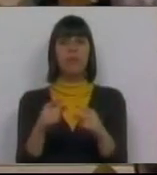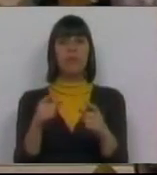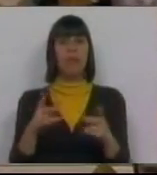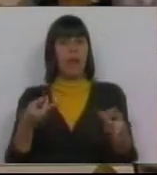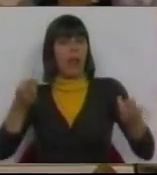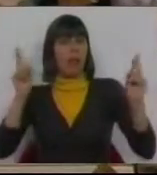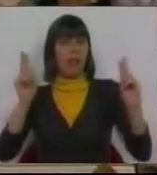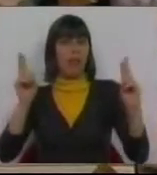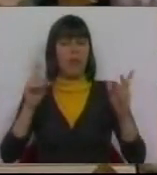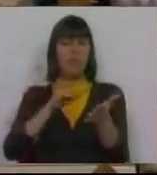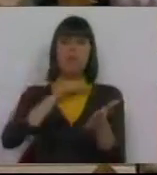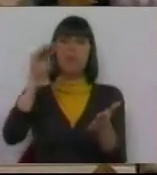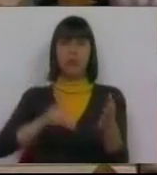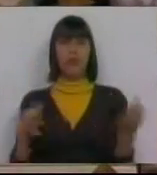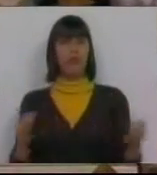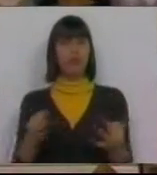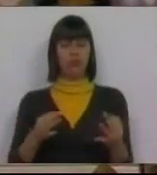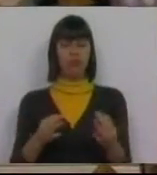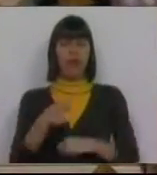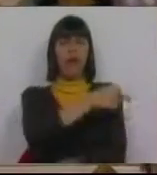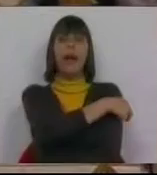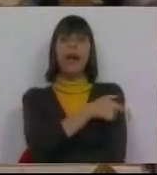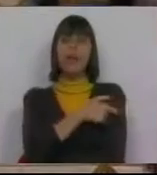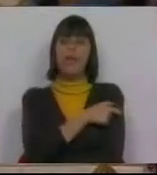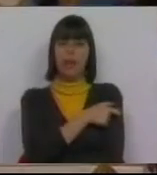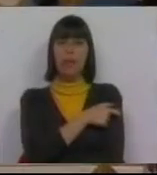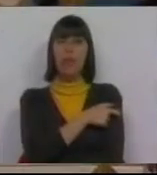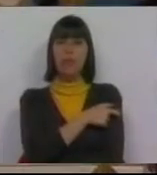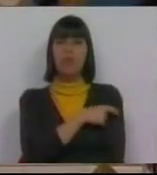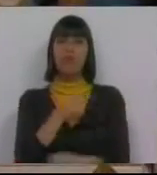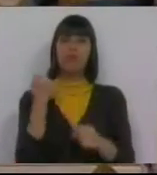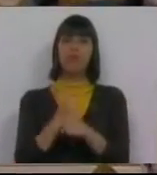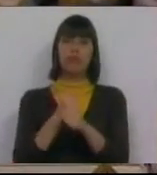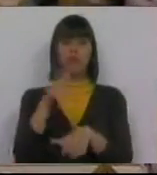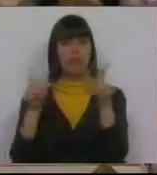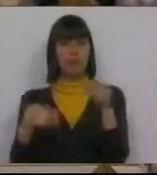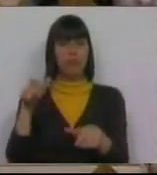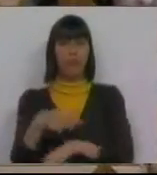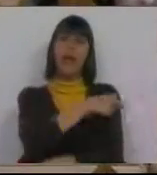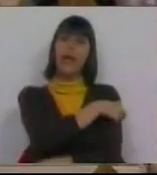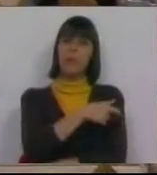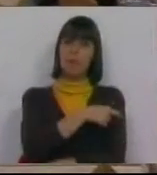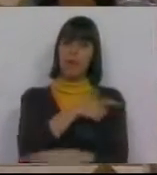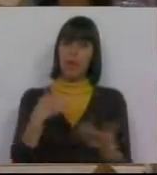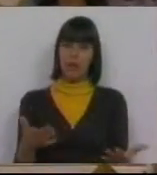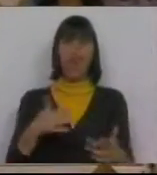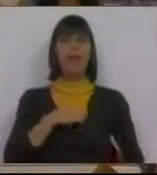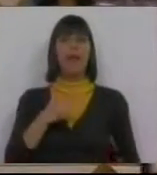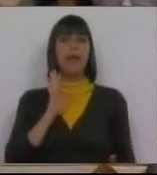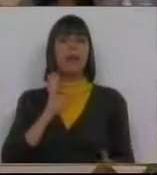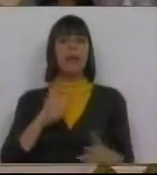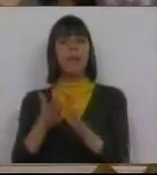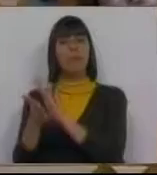livremente assinadas entre representantes dos trabalhadores e representantes dos